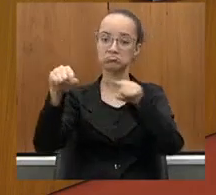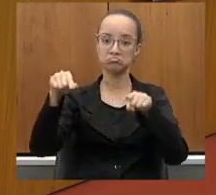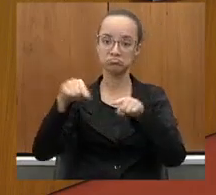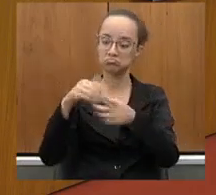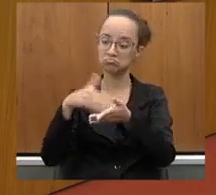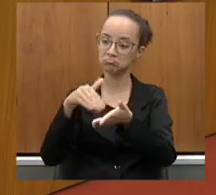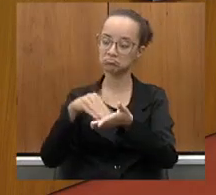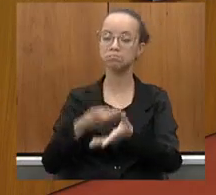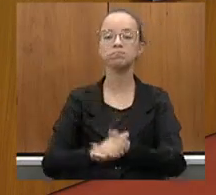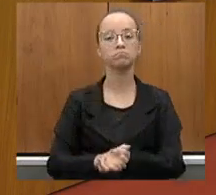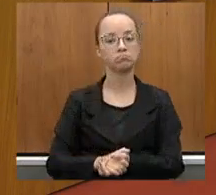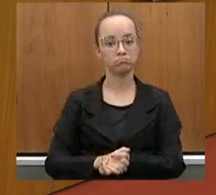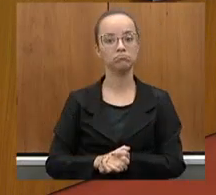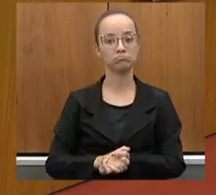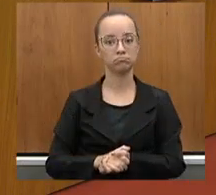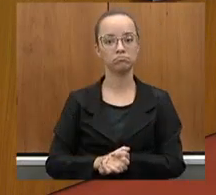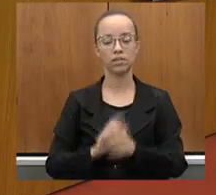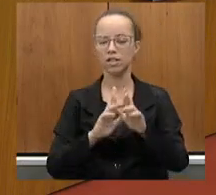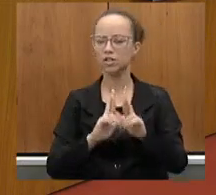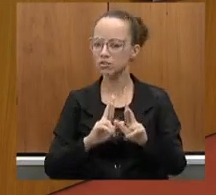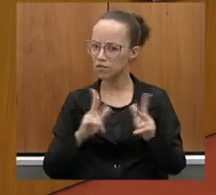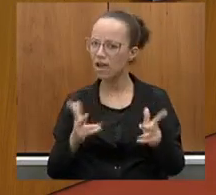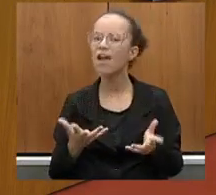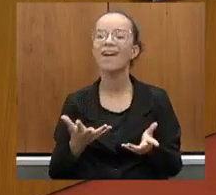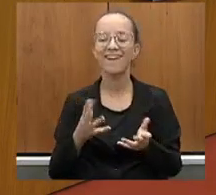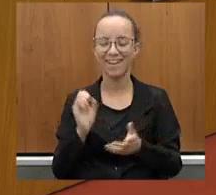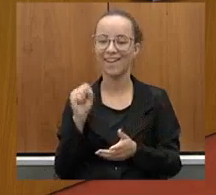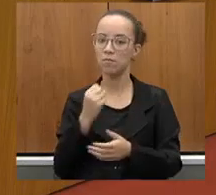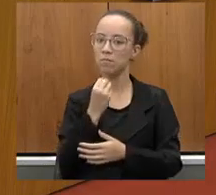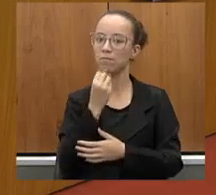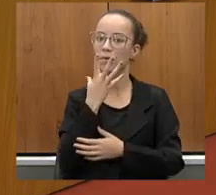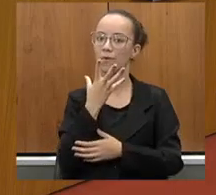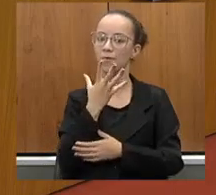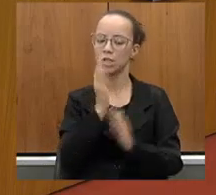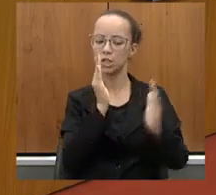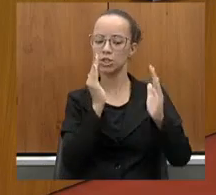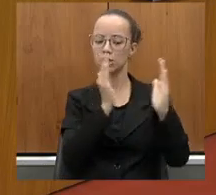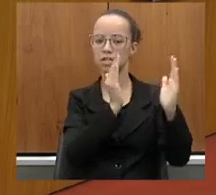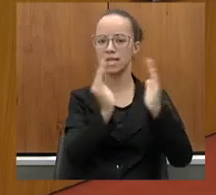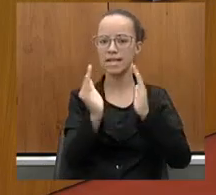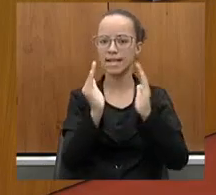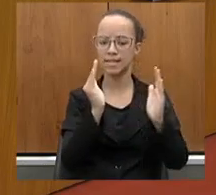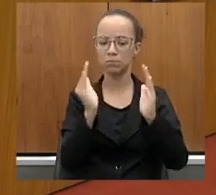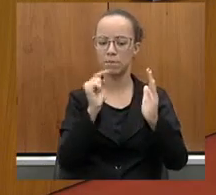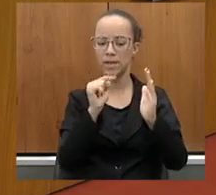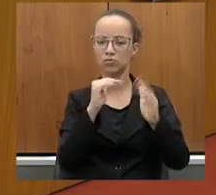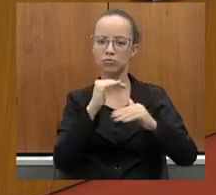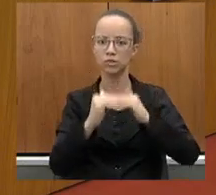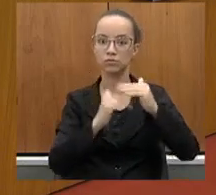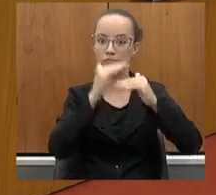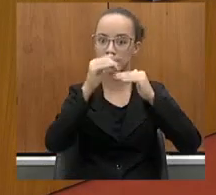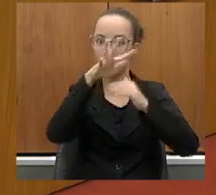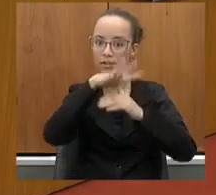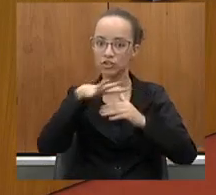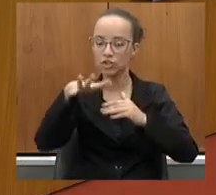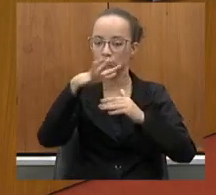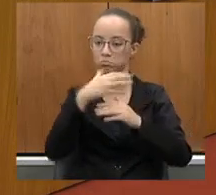foi a diferença desse grande momento que passamos do desenvolvimento da região.